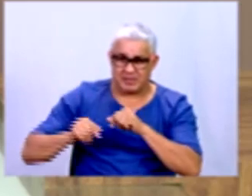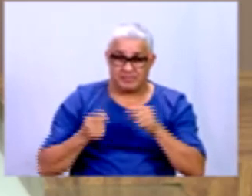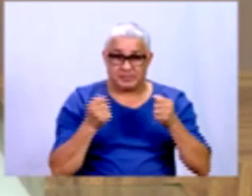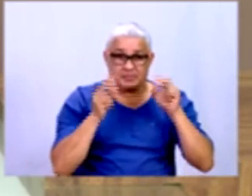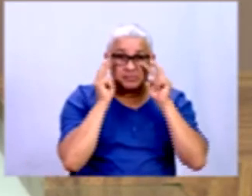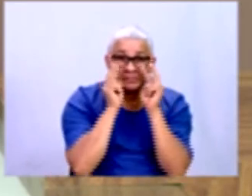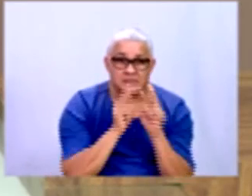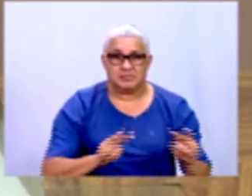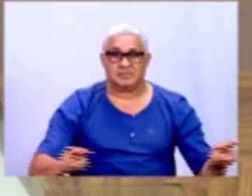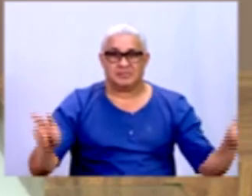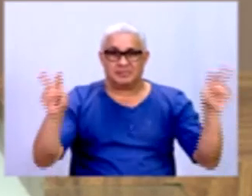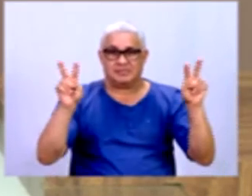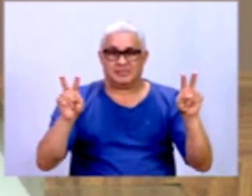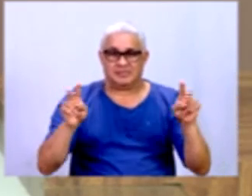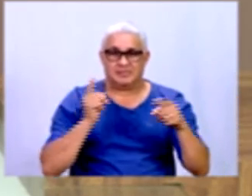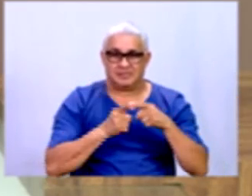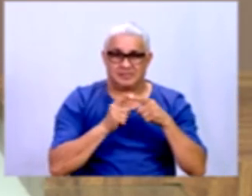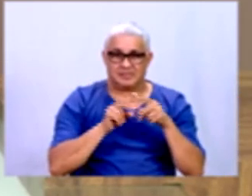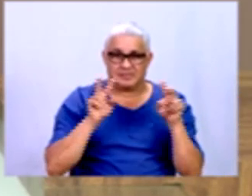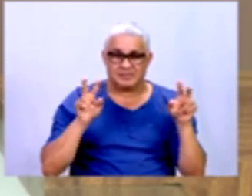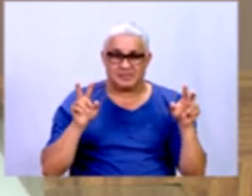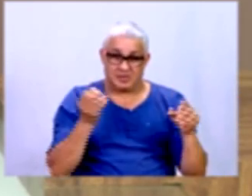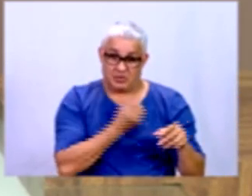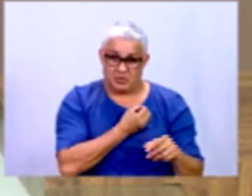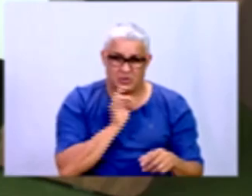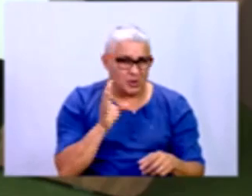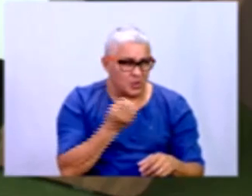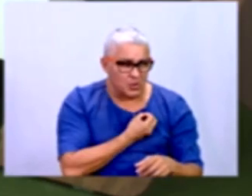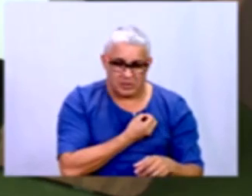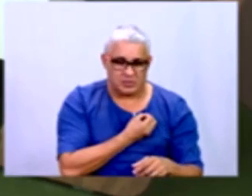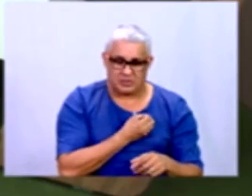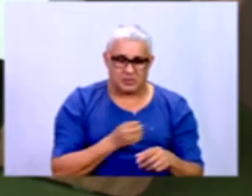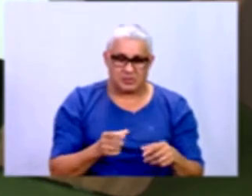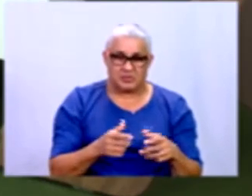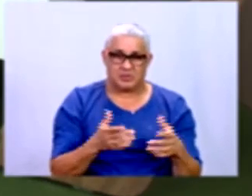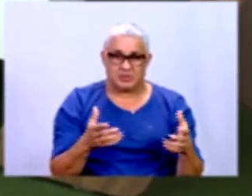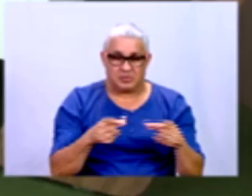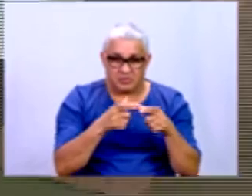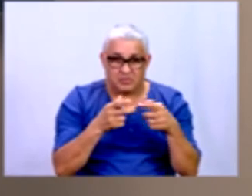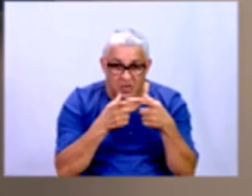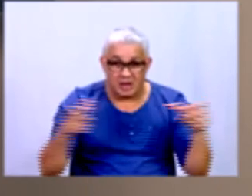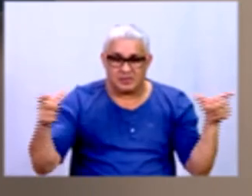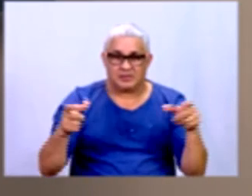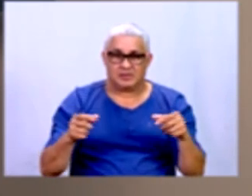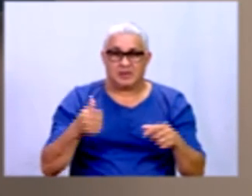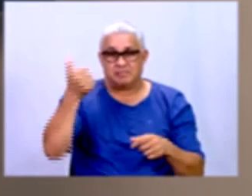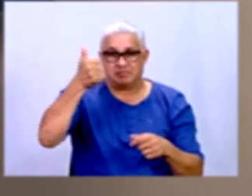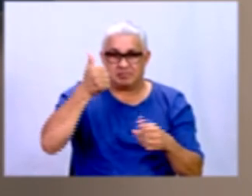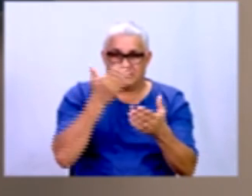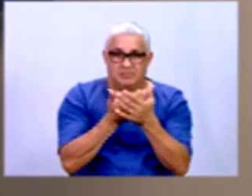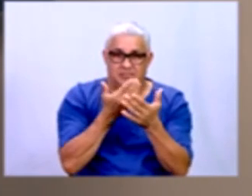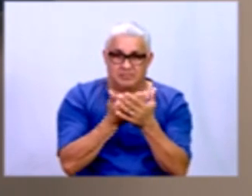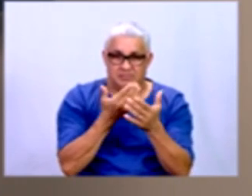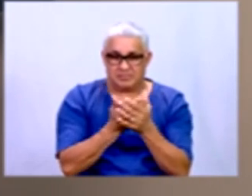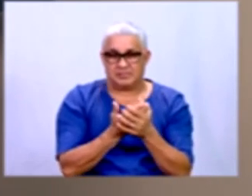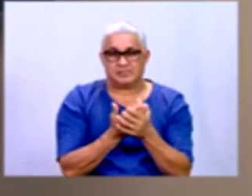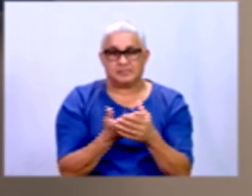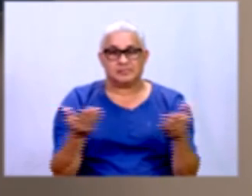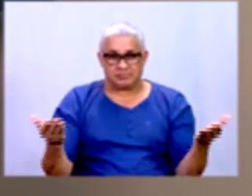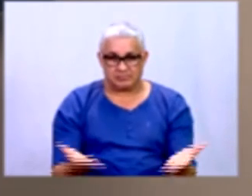da estatística, que muitas vezes ela se restringe a números e não é só isso, ela é bem mais ampla. Pessoal, então essa foi a nossa primeira teleaula.